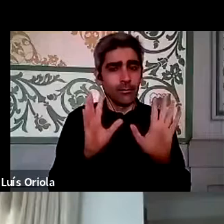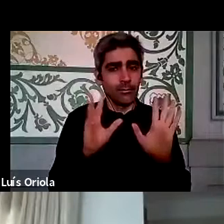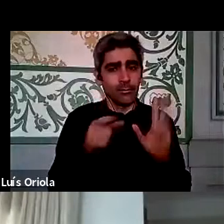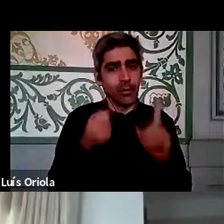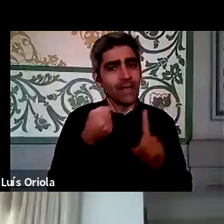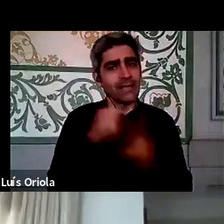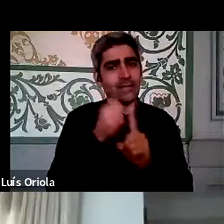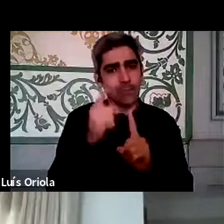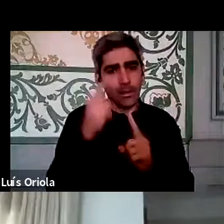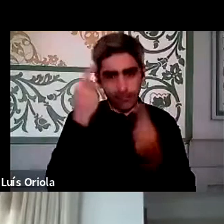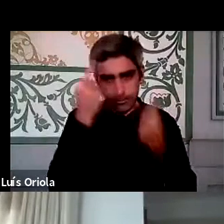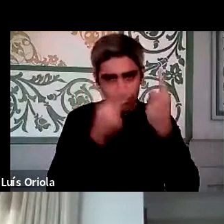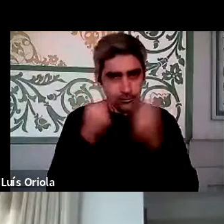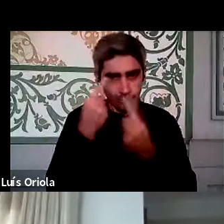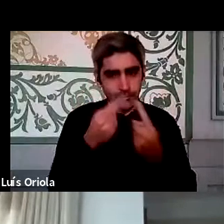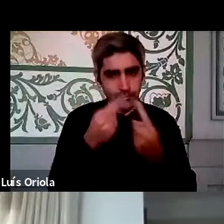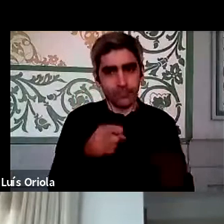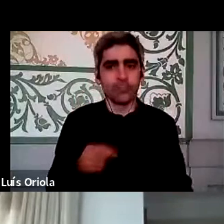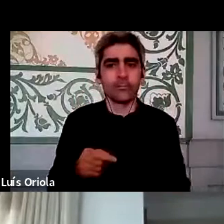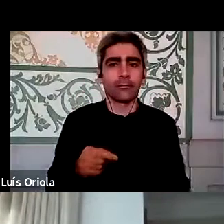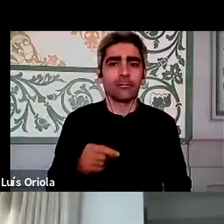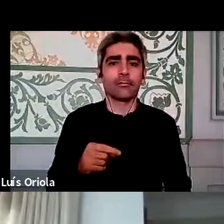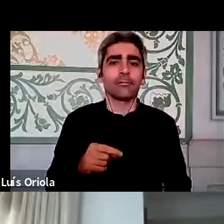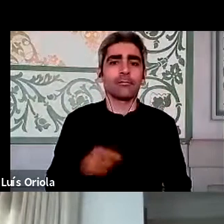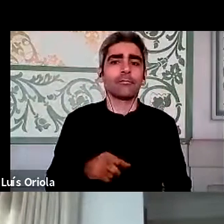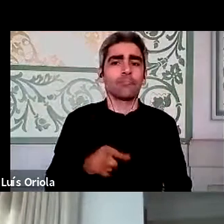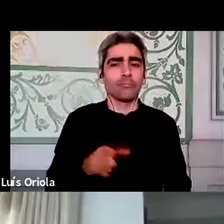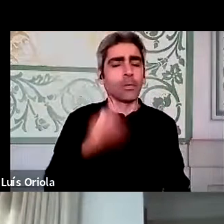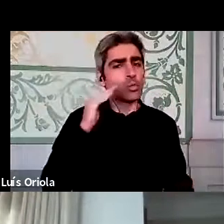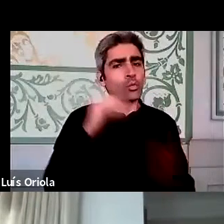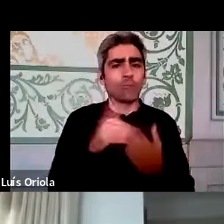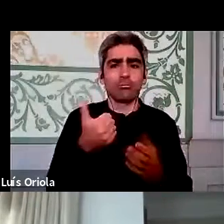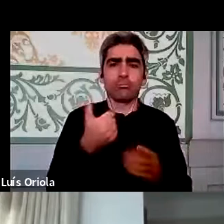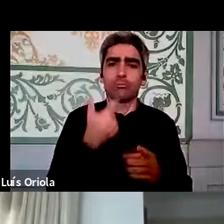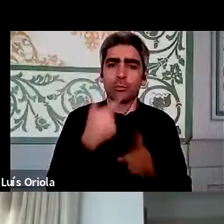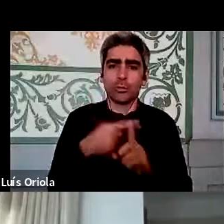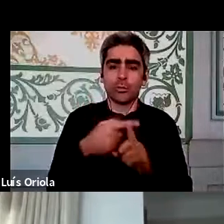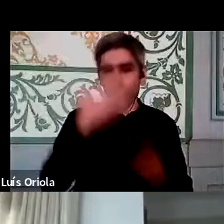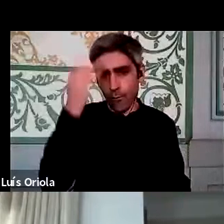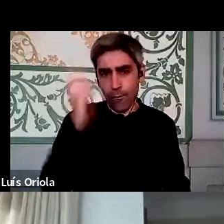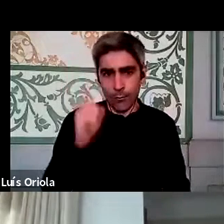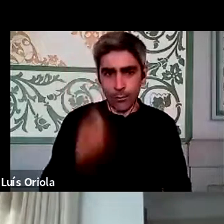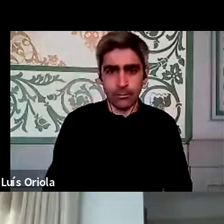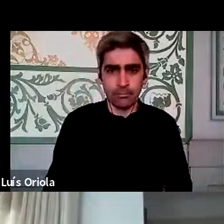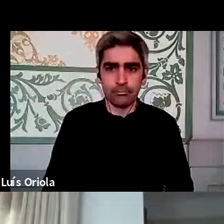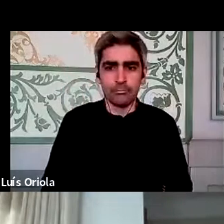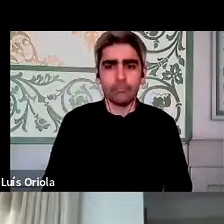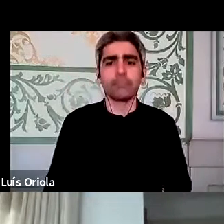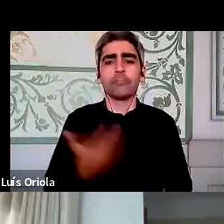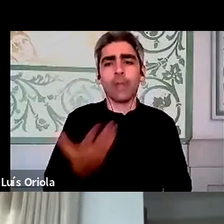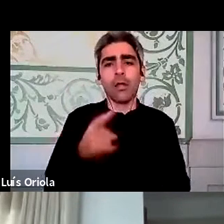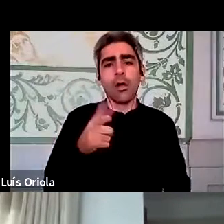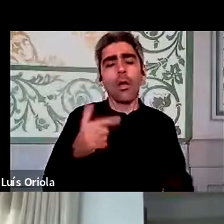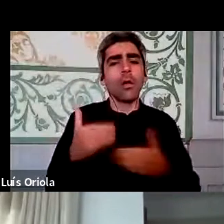desafio, é um desafio grande, mas que teve grandes resultados. Não foi fácil… Olha, e o processo de